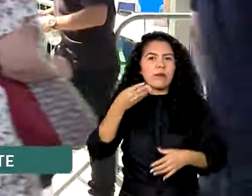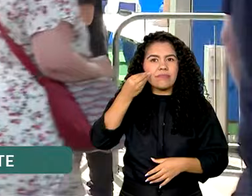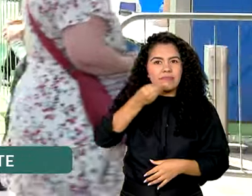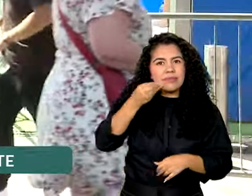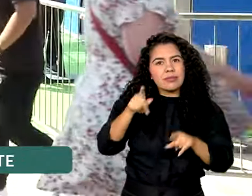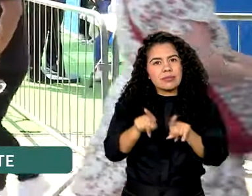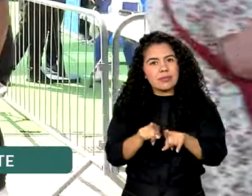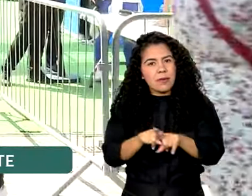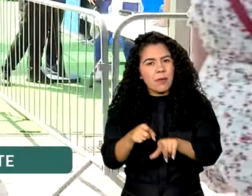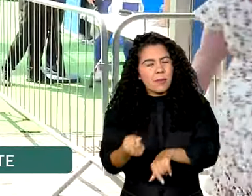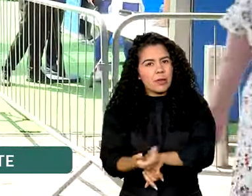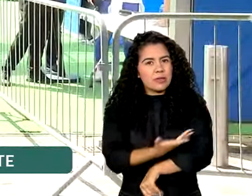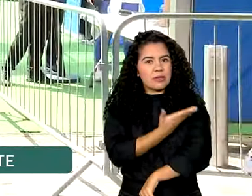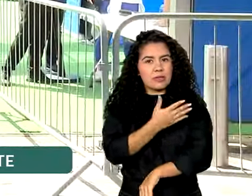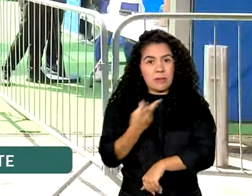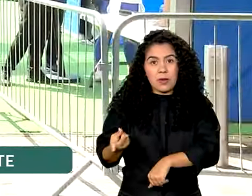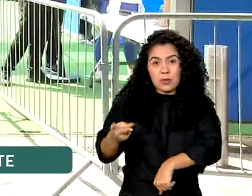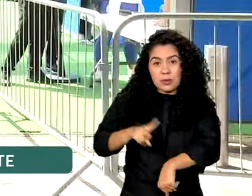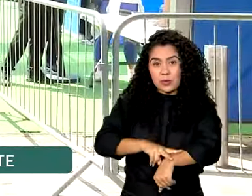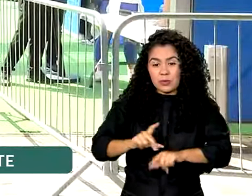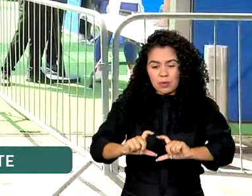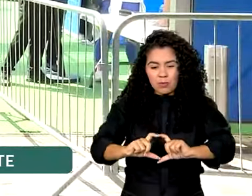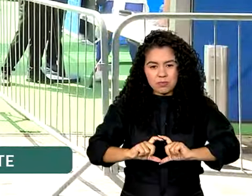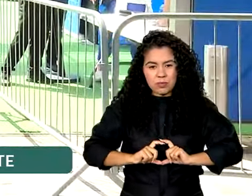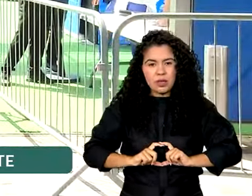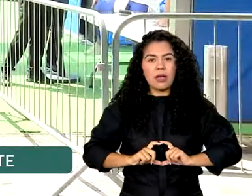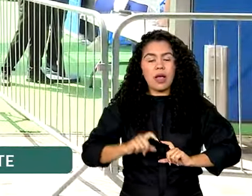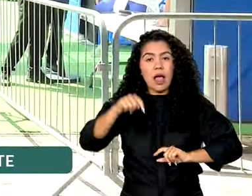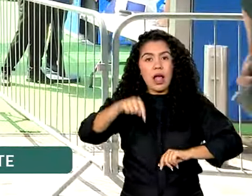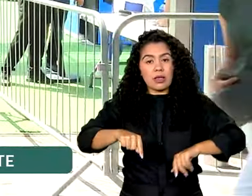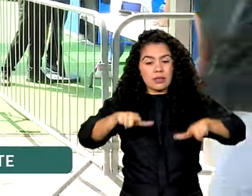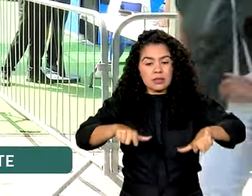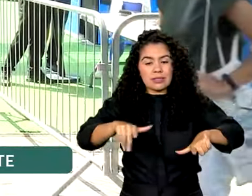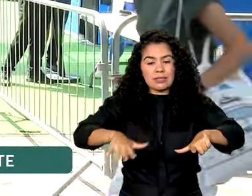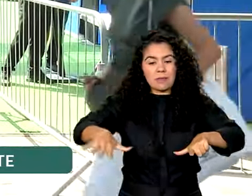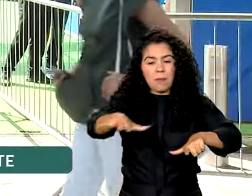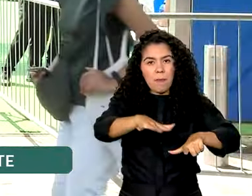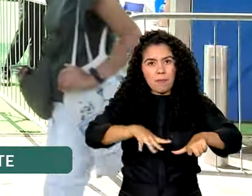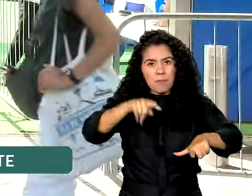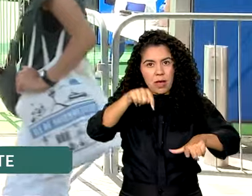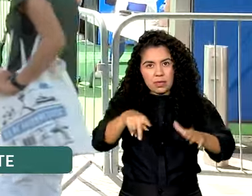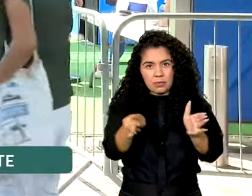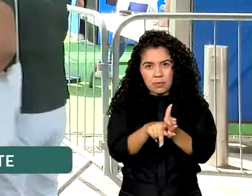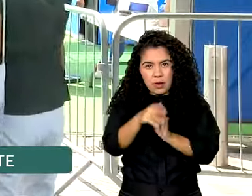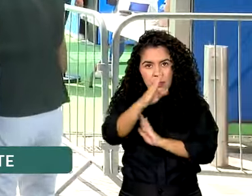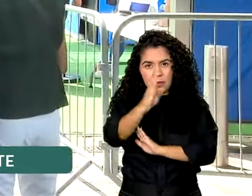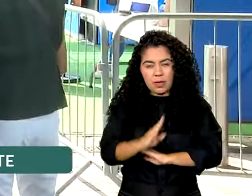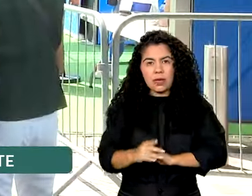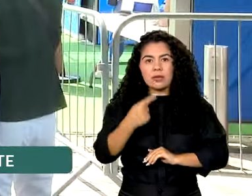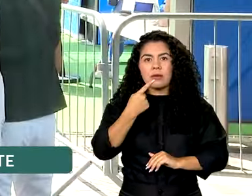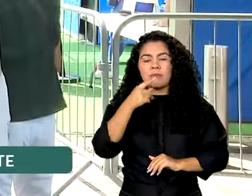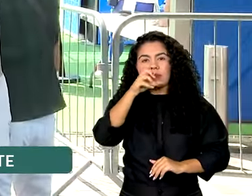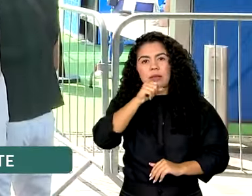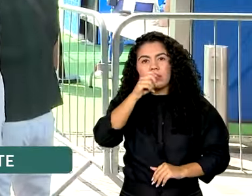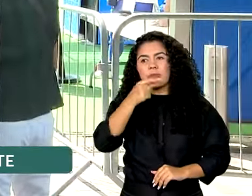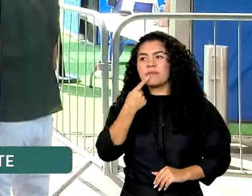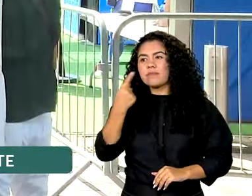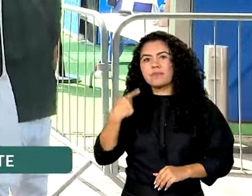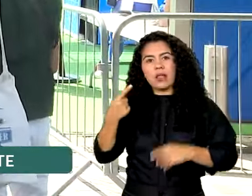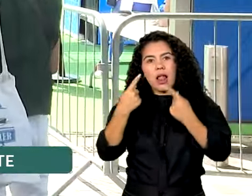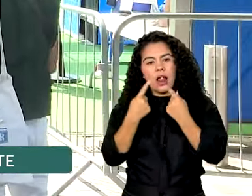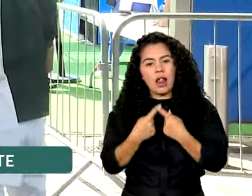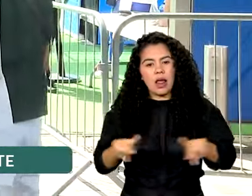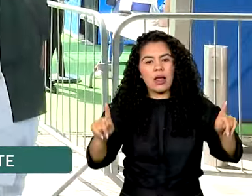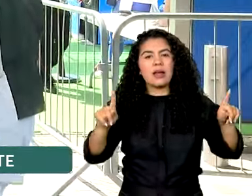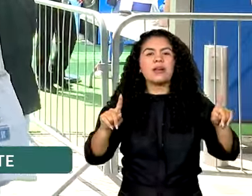ser medalhista olímpica pela segunda vez. A Casa Brasil, que foi inaugurada nesse fim de semana, é um pedacinho do nosso país